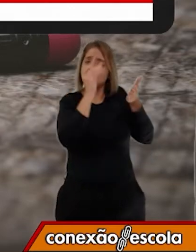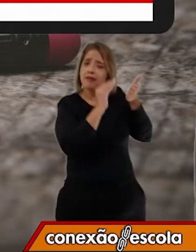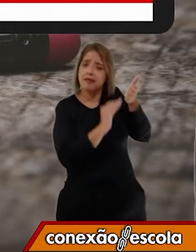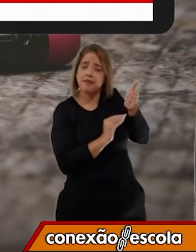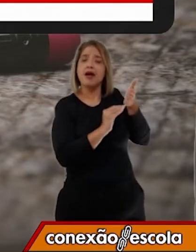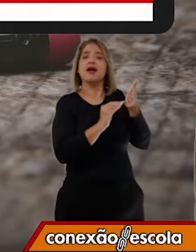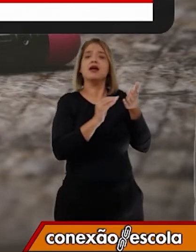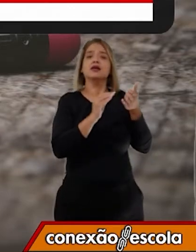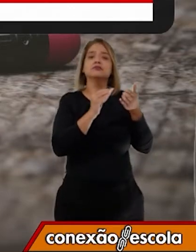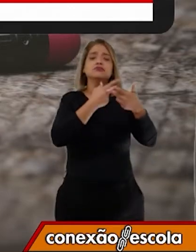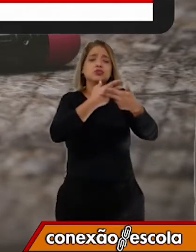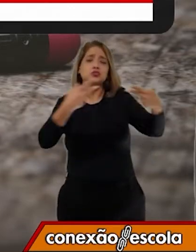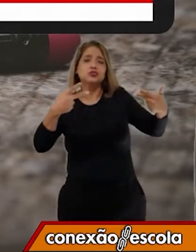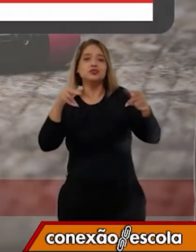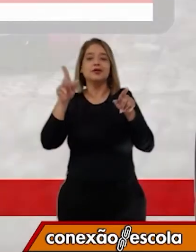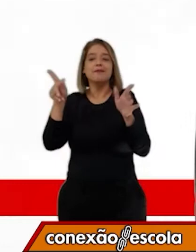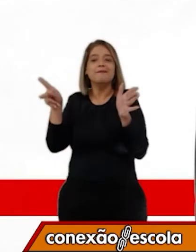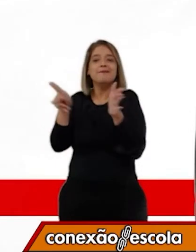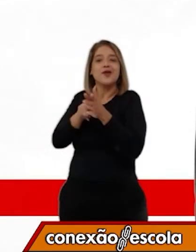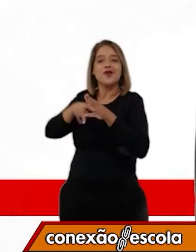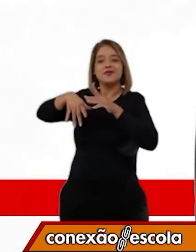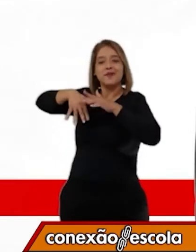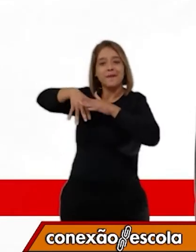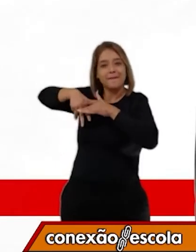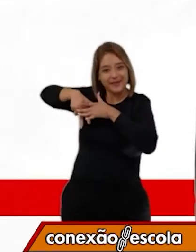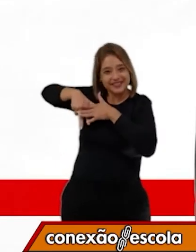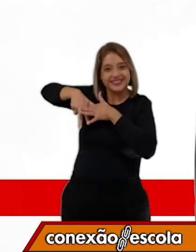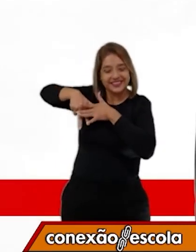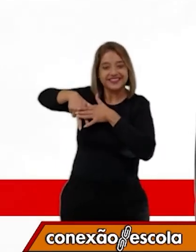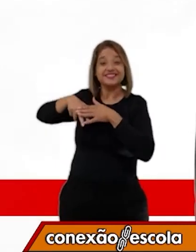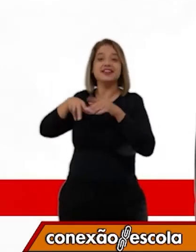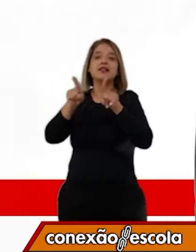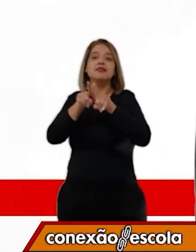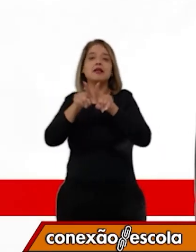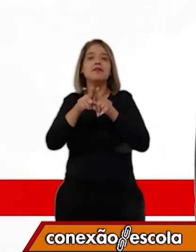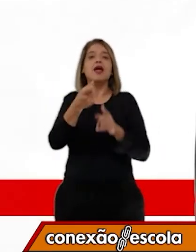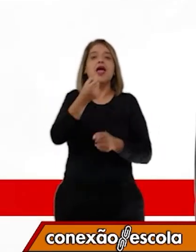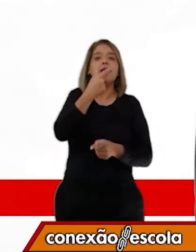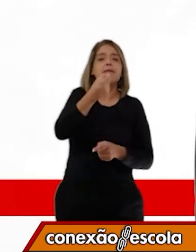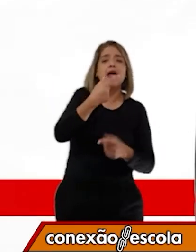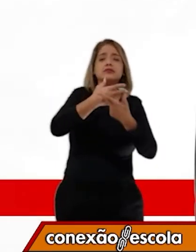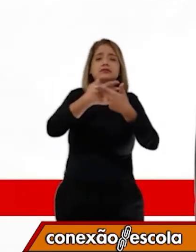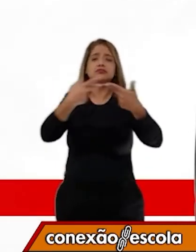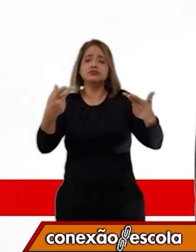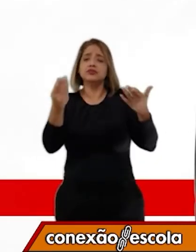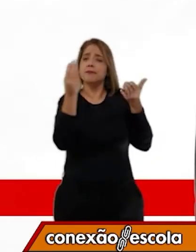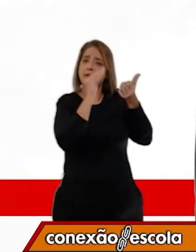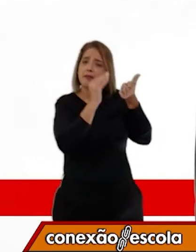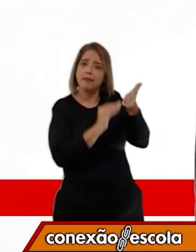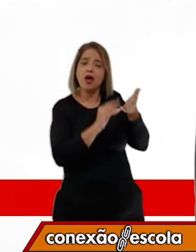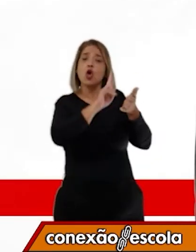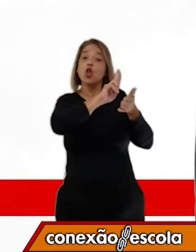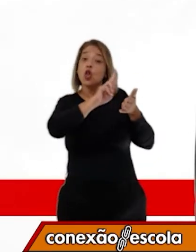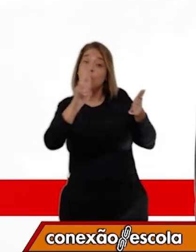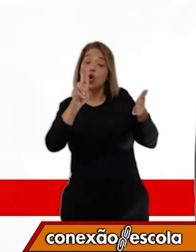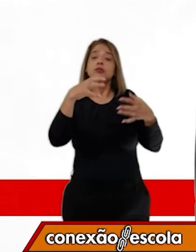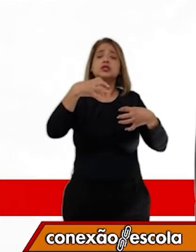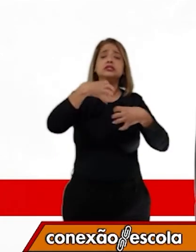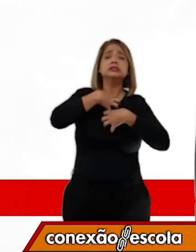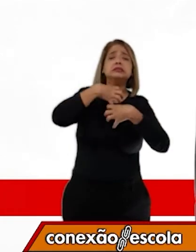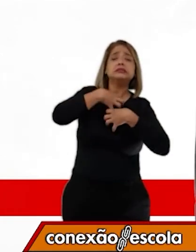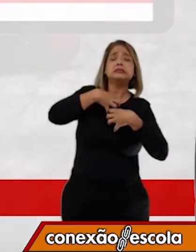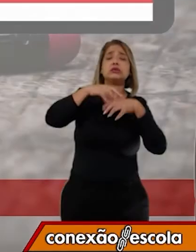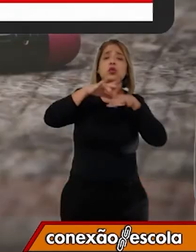que são os registros para o paciente. Tem que anotar o nome, os sintomas que o paciente